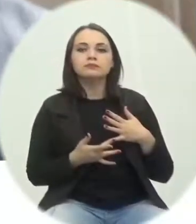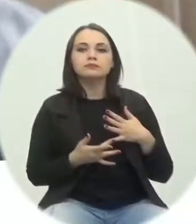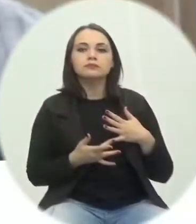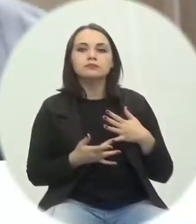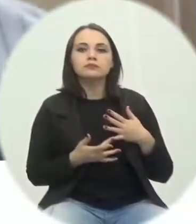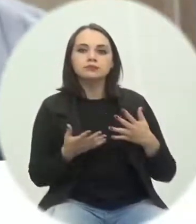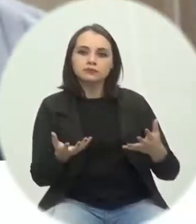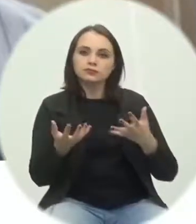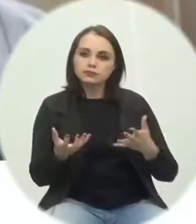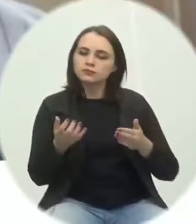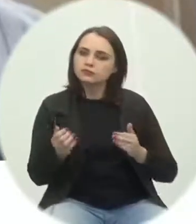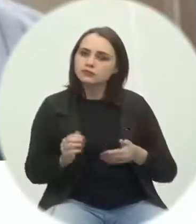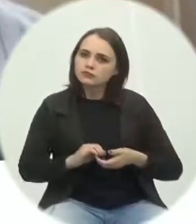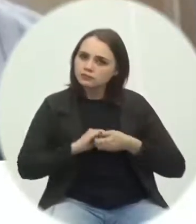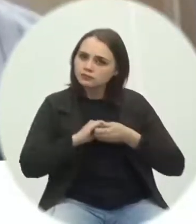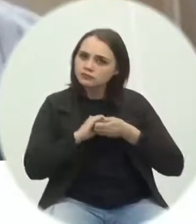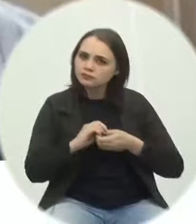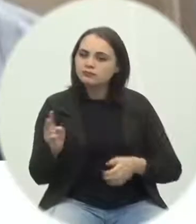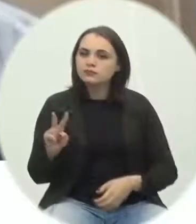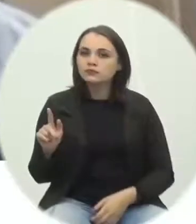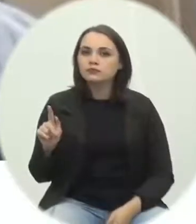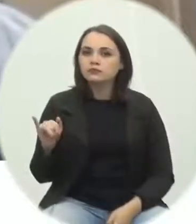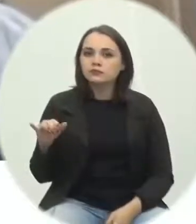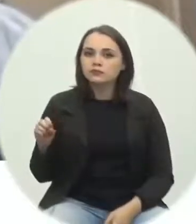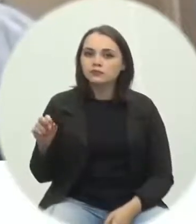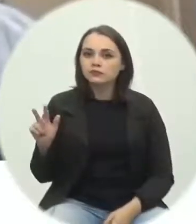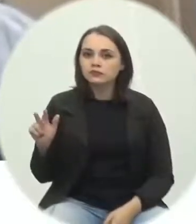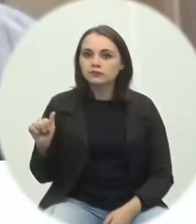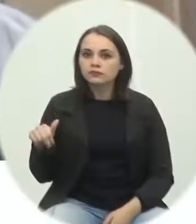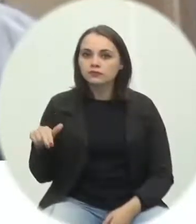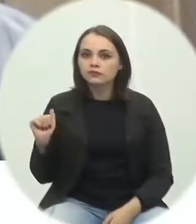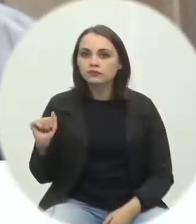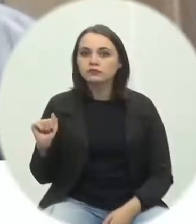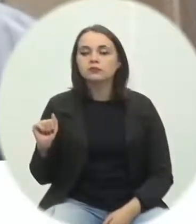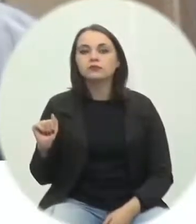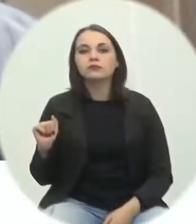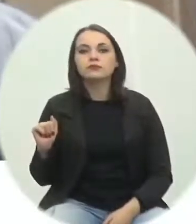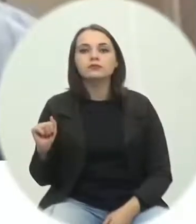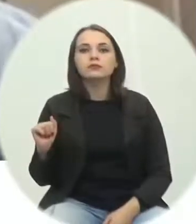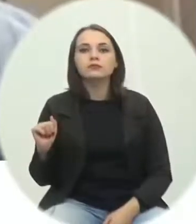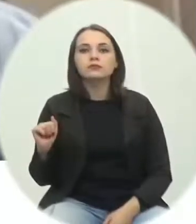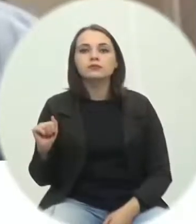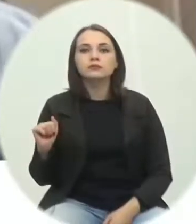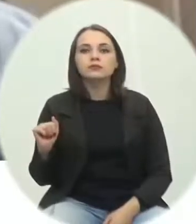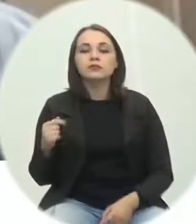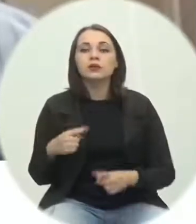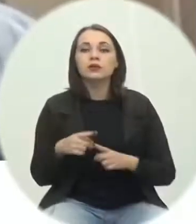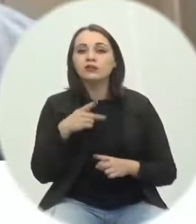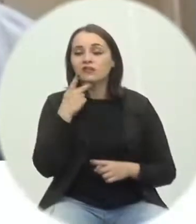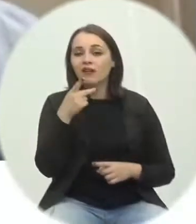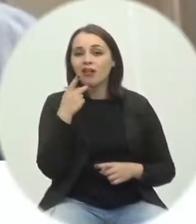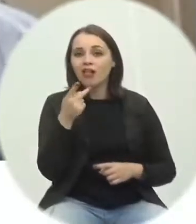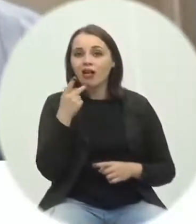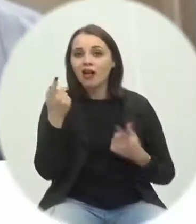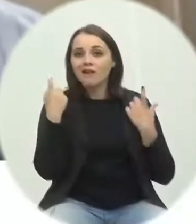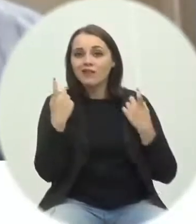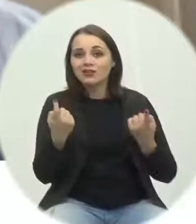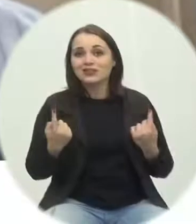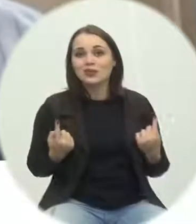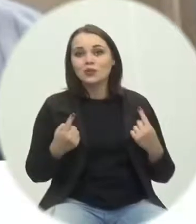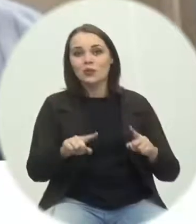cumprimentar a Giovana, a vereadora Giovana, porque tratar da violência contra a mulher